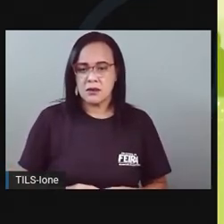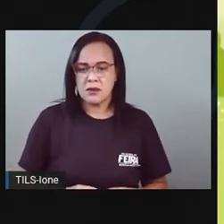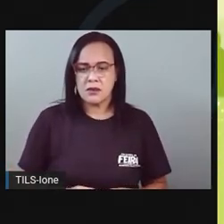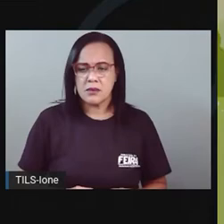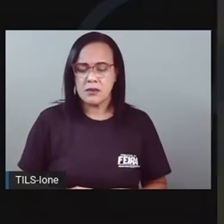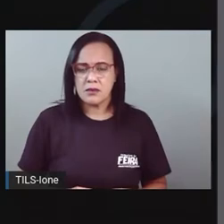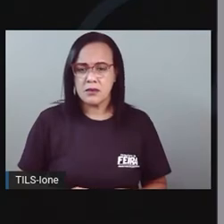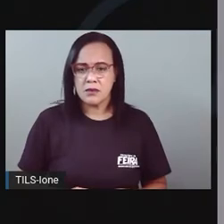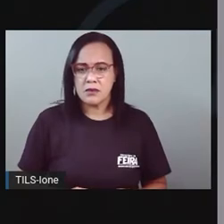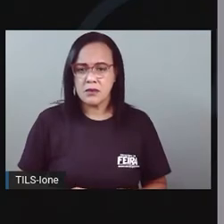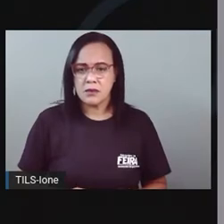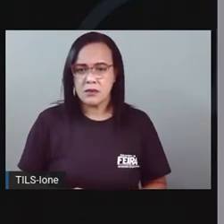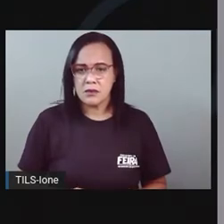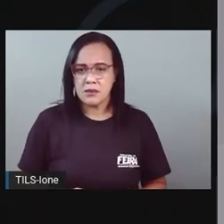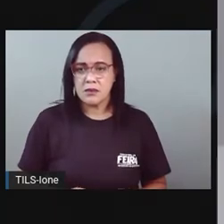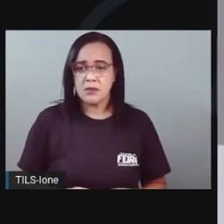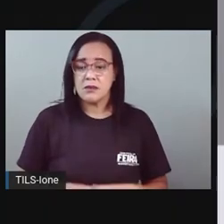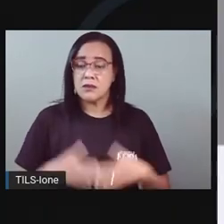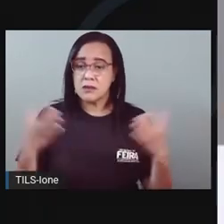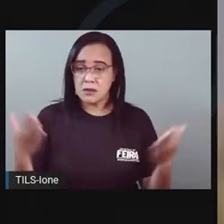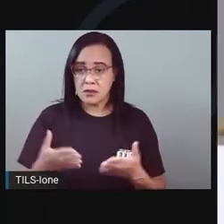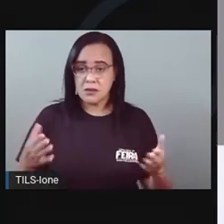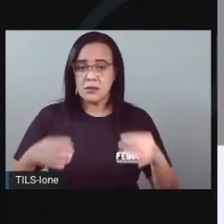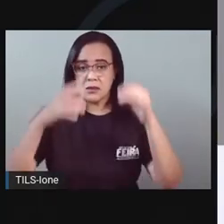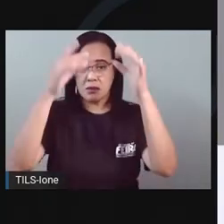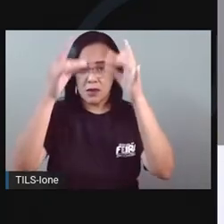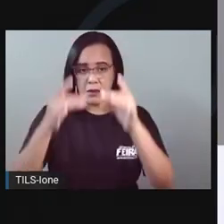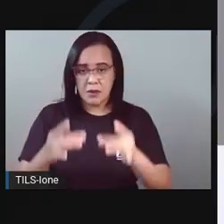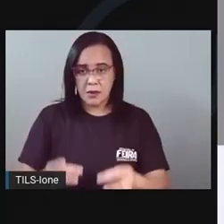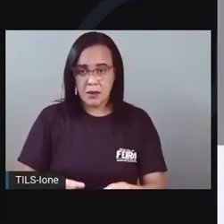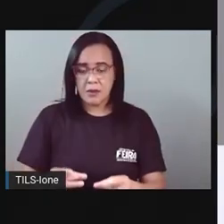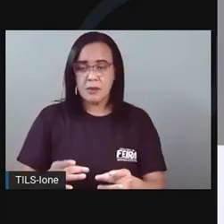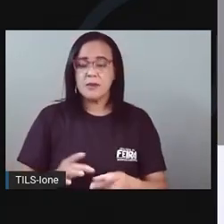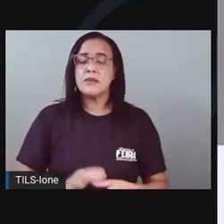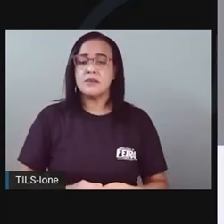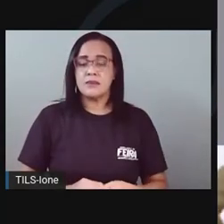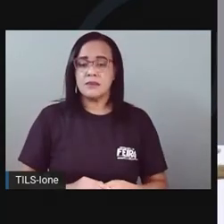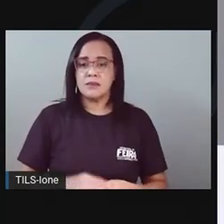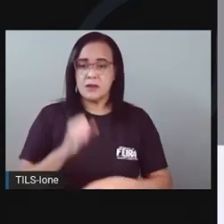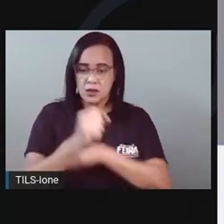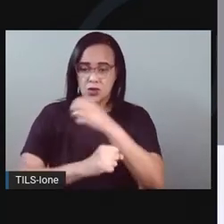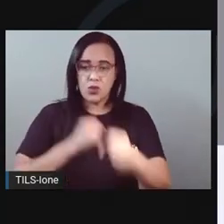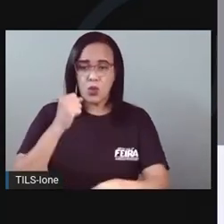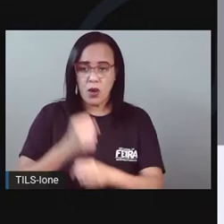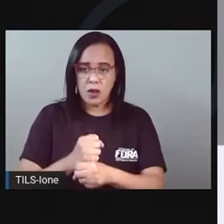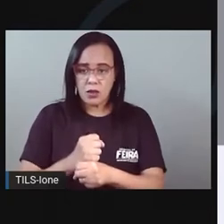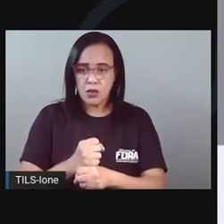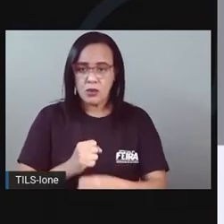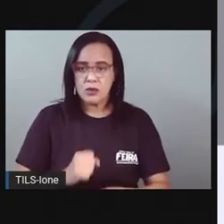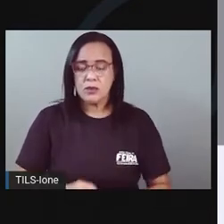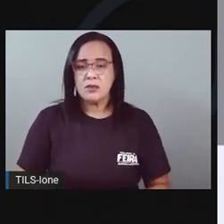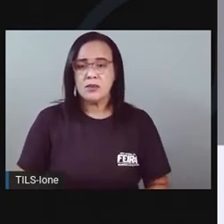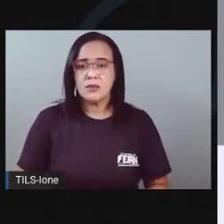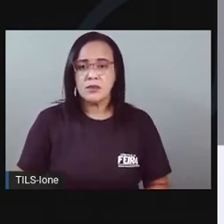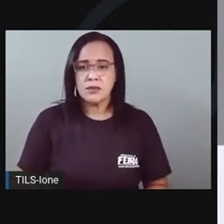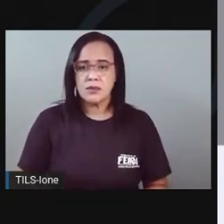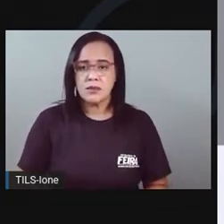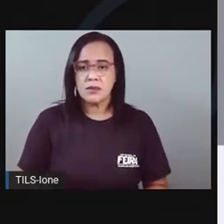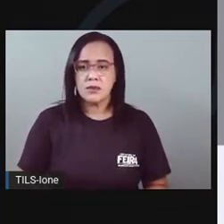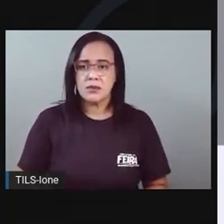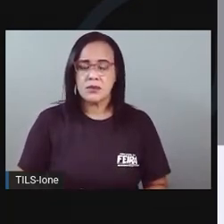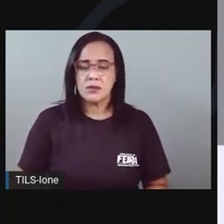detalhar as estações do ano? No hemisfério Sul Verão, 21 de dezembro até 20 de março